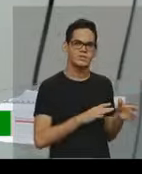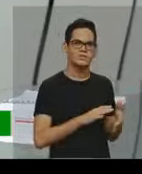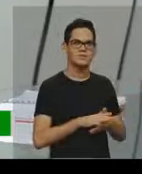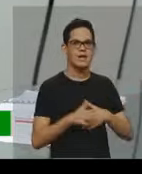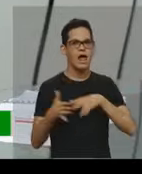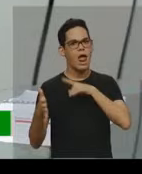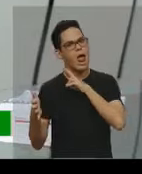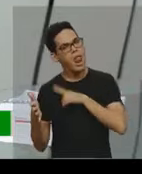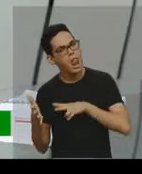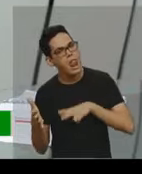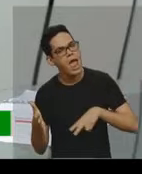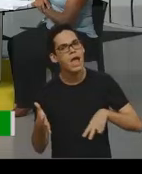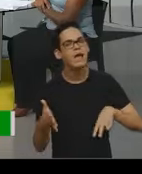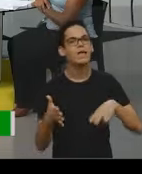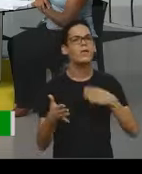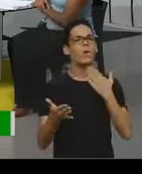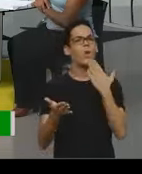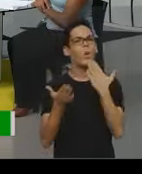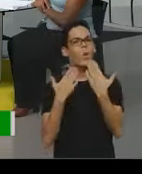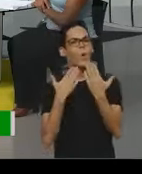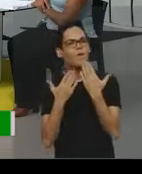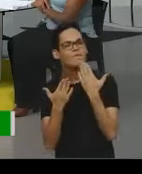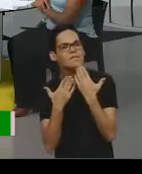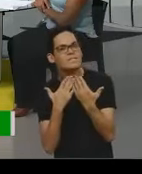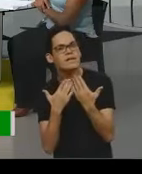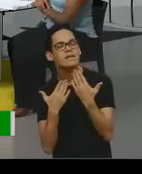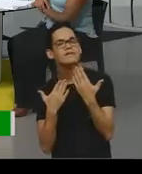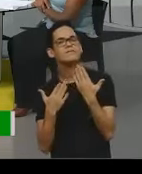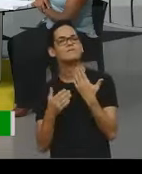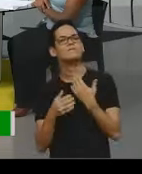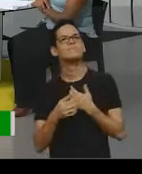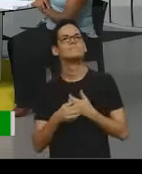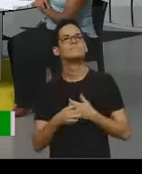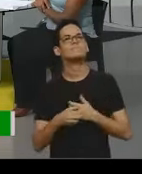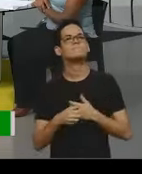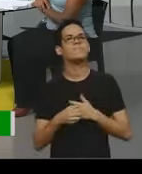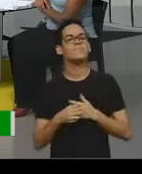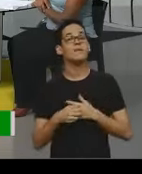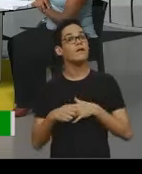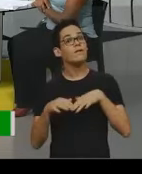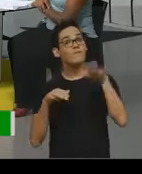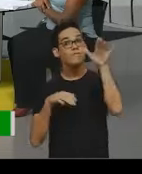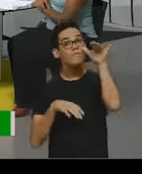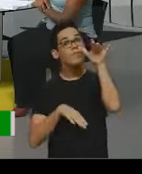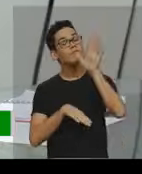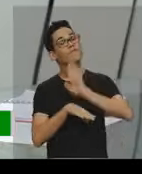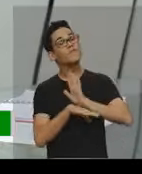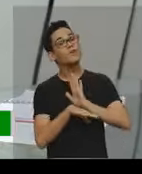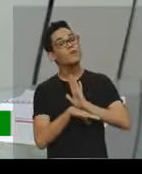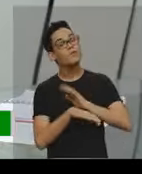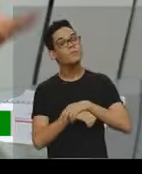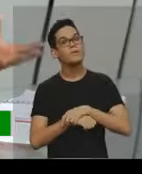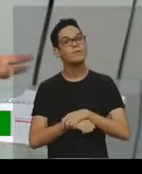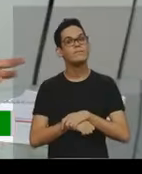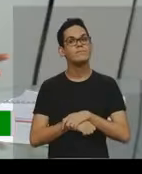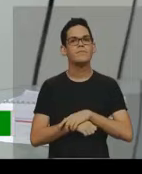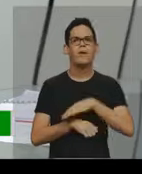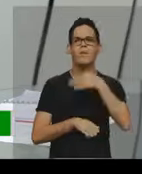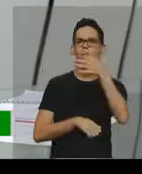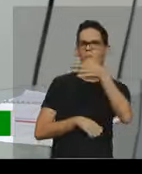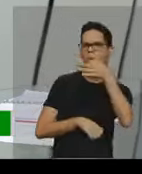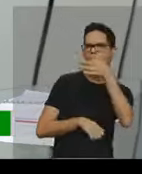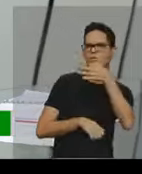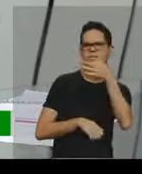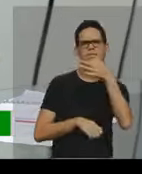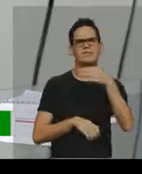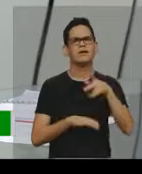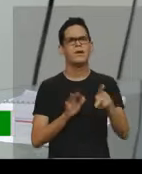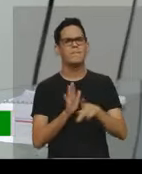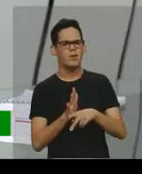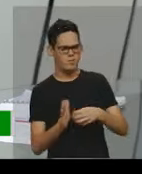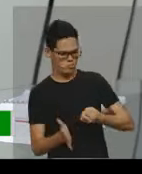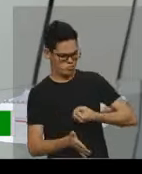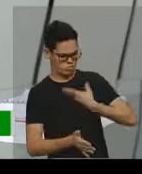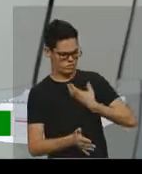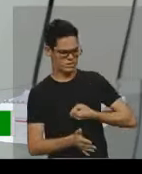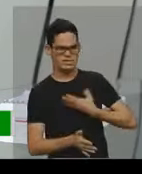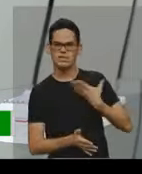a dia, é lendo, é conversando, é assistindo filme, é em música, é em